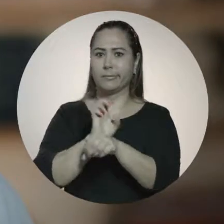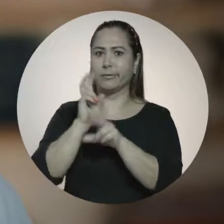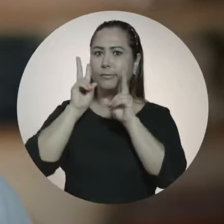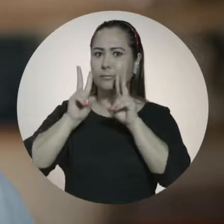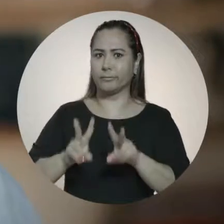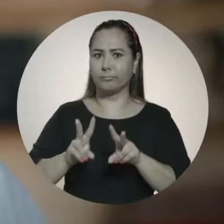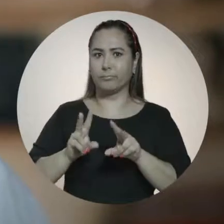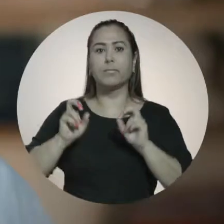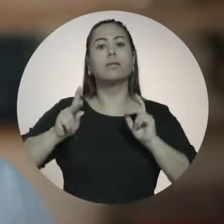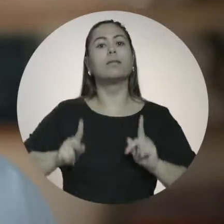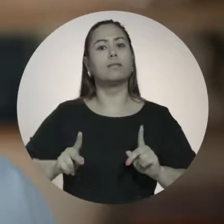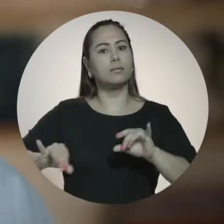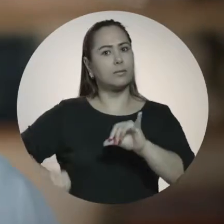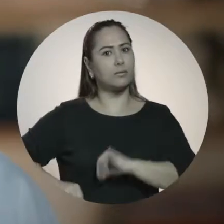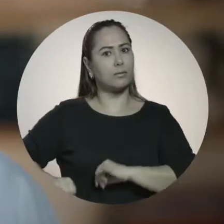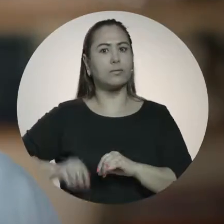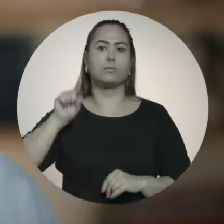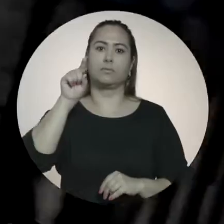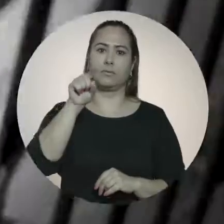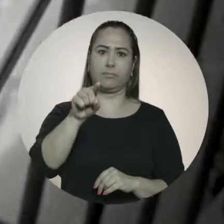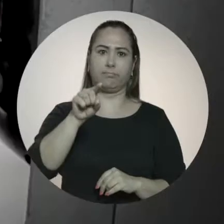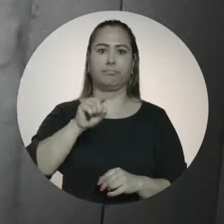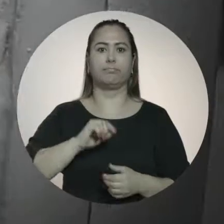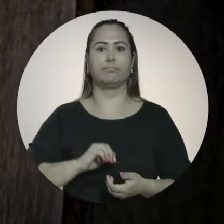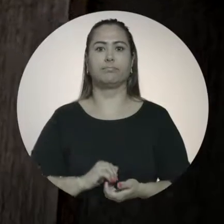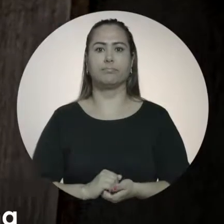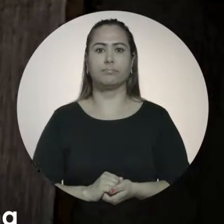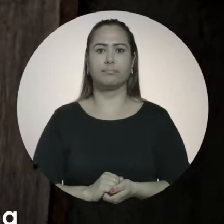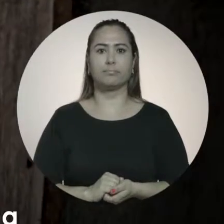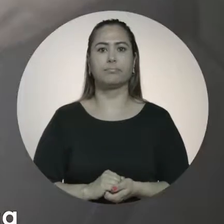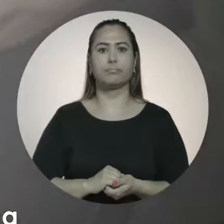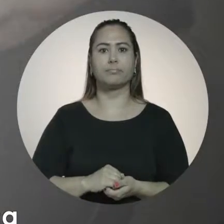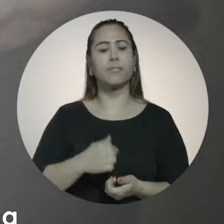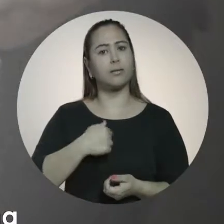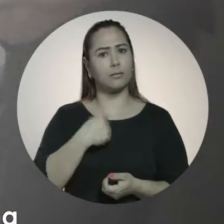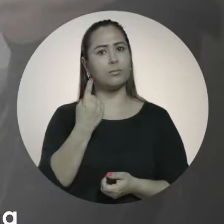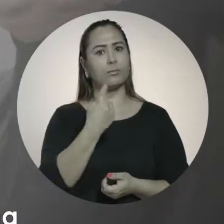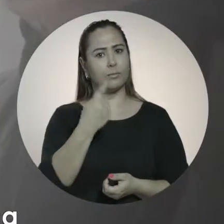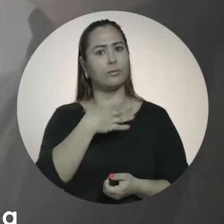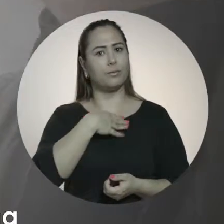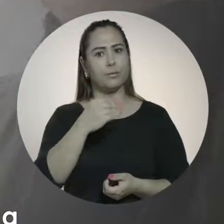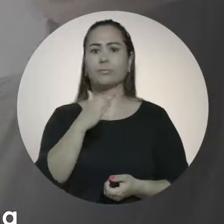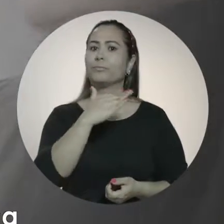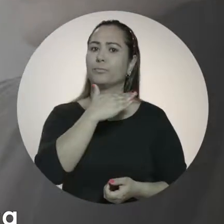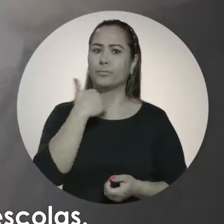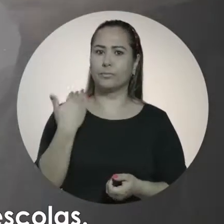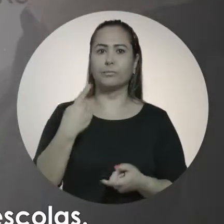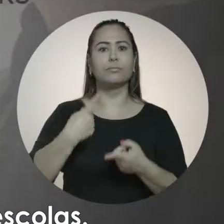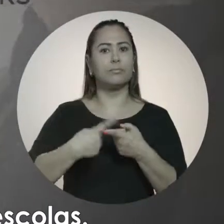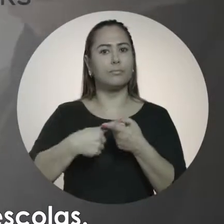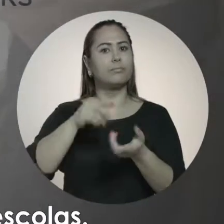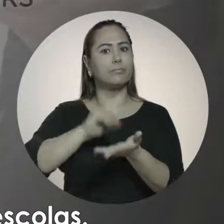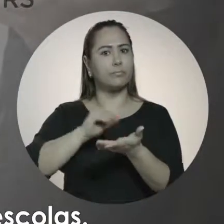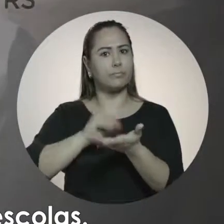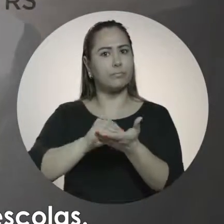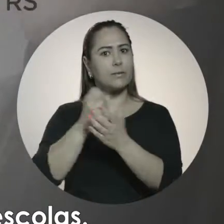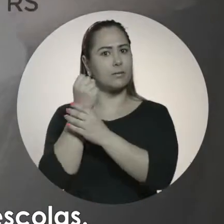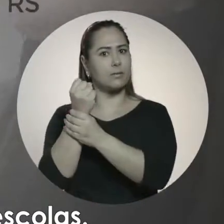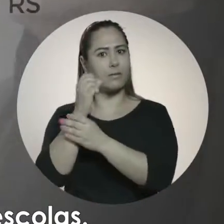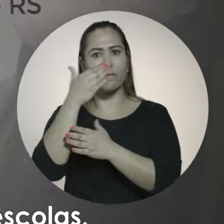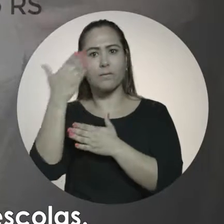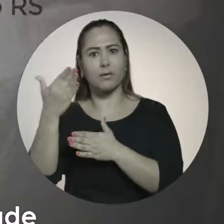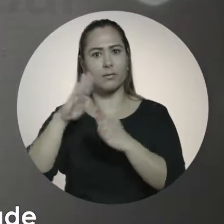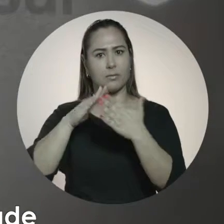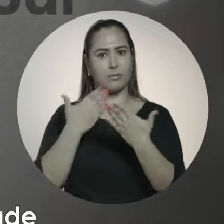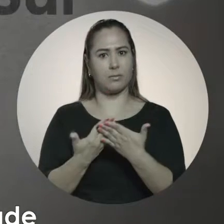estado já viu. E quem sofre com isso é você. Eu perdi o único filho que eu tinha por falta de segurança na